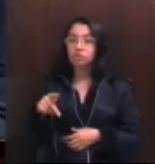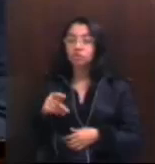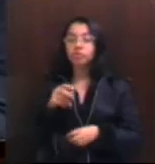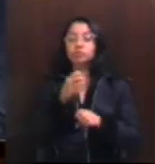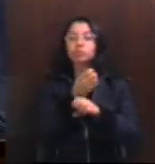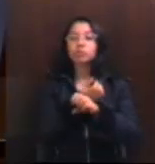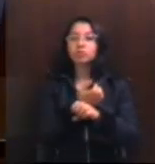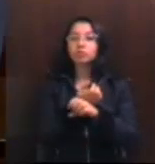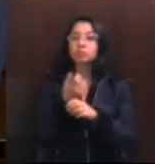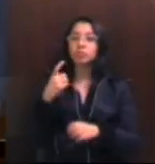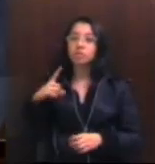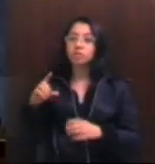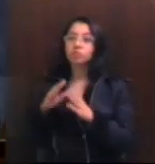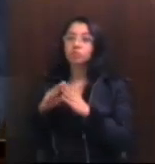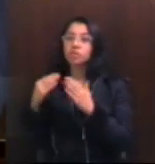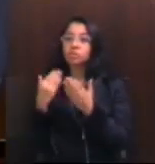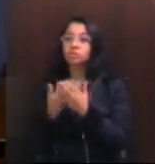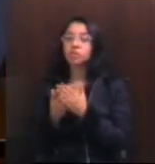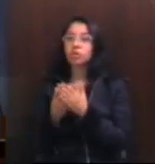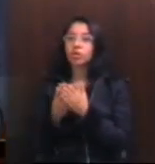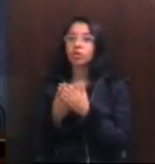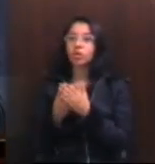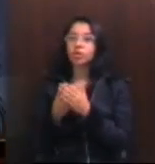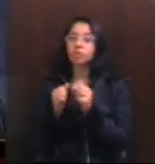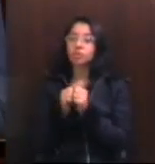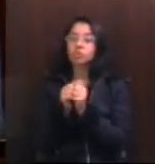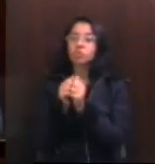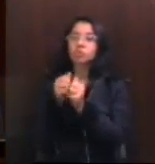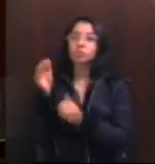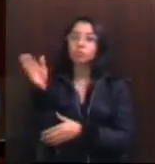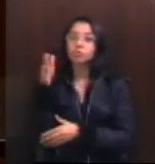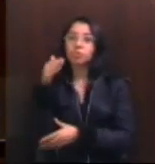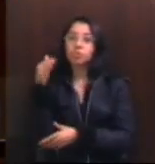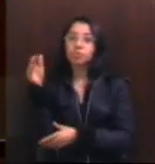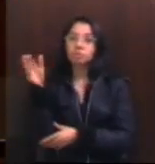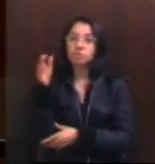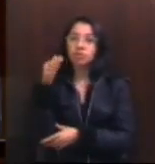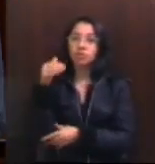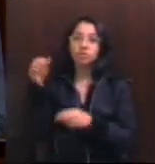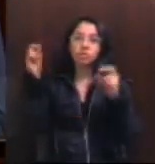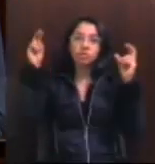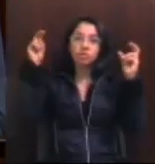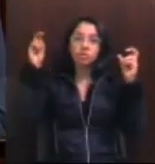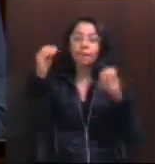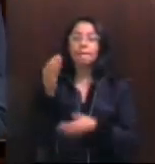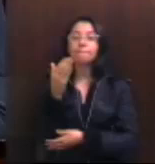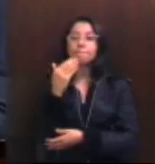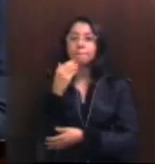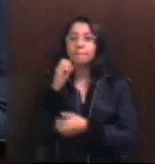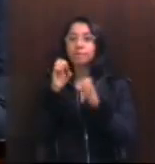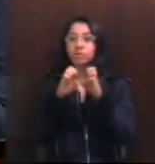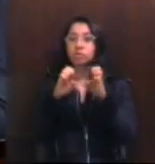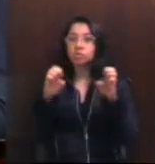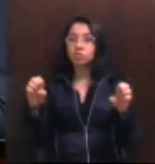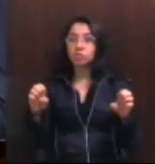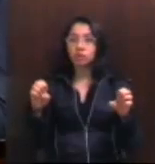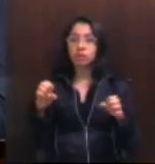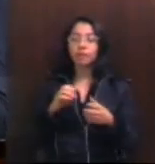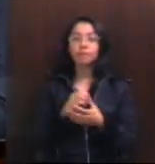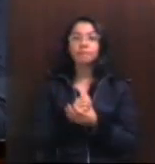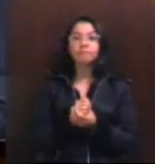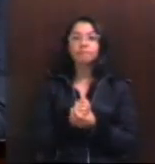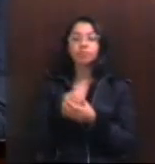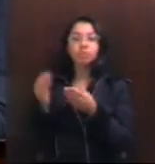outras escolas, junto a essas bandeiras pontuais, como o tema da merenda e da infraestrutura, deputado Pedro